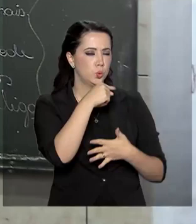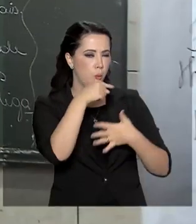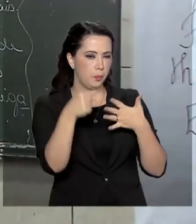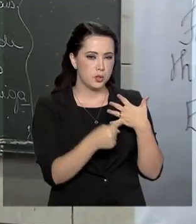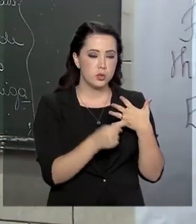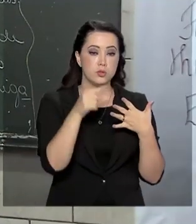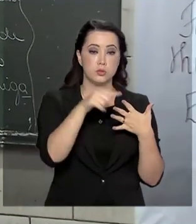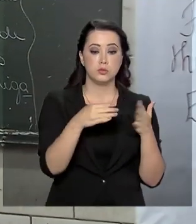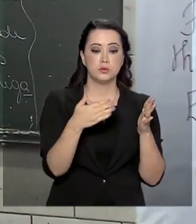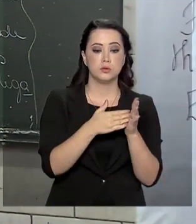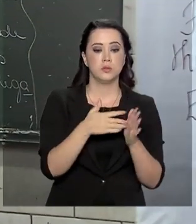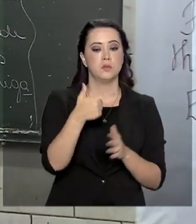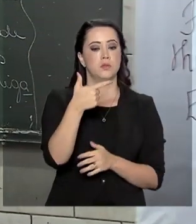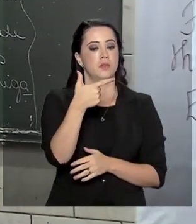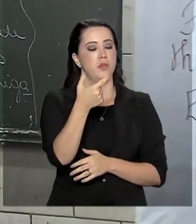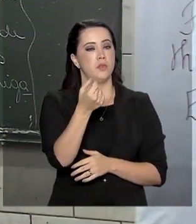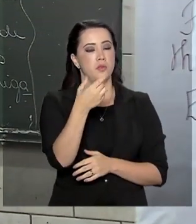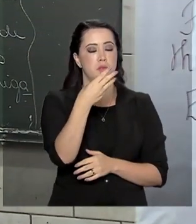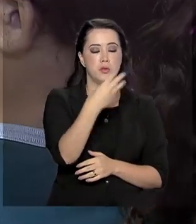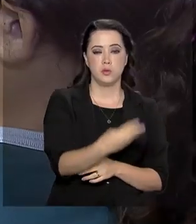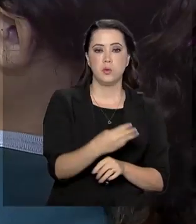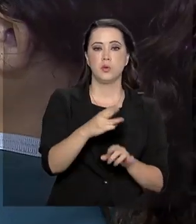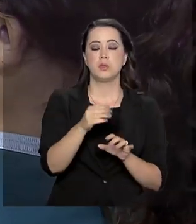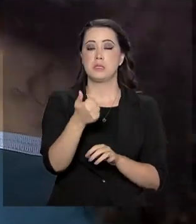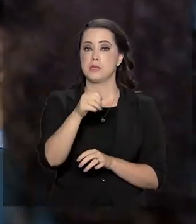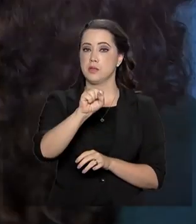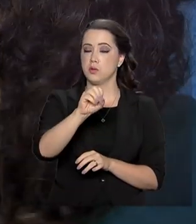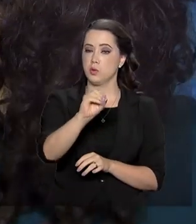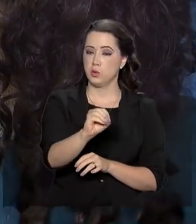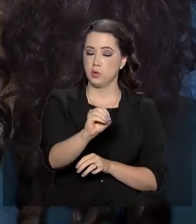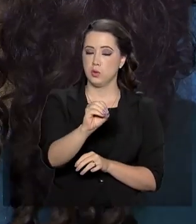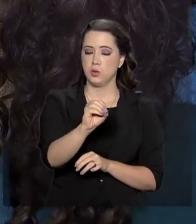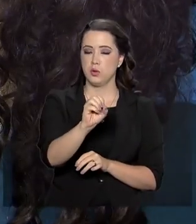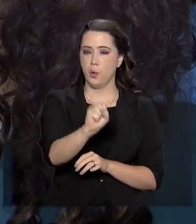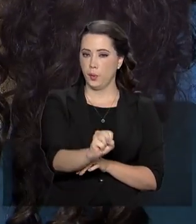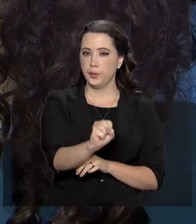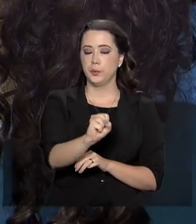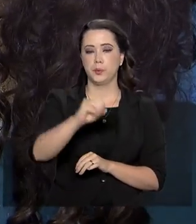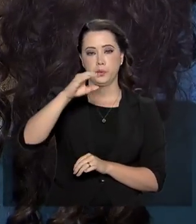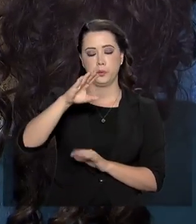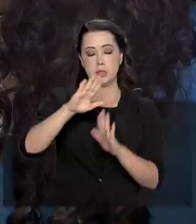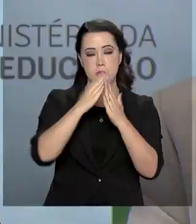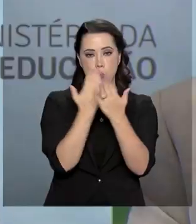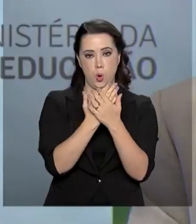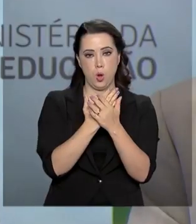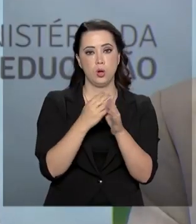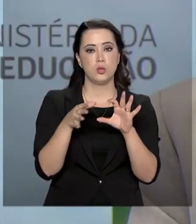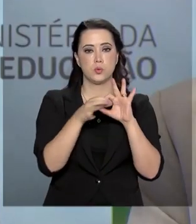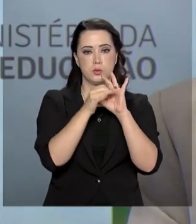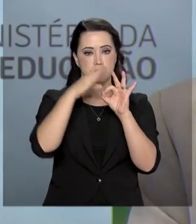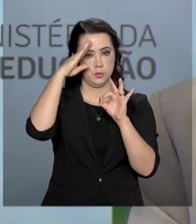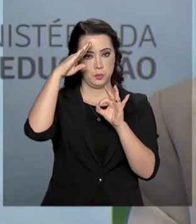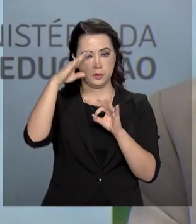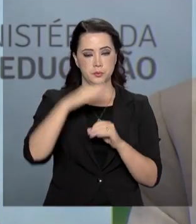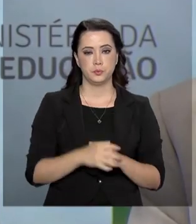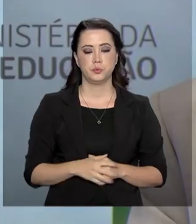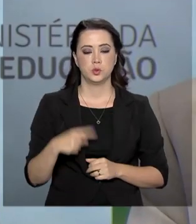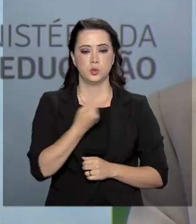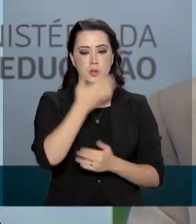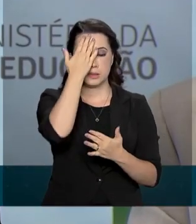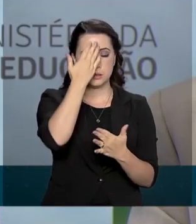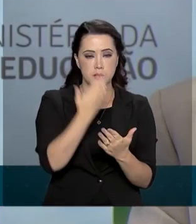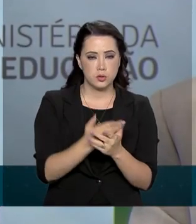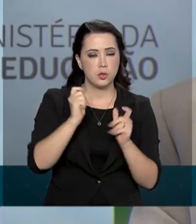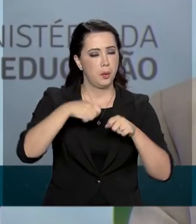108 escolas cívico-militares, atendendo cerca de 108 mil alunos. Se todos nós acreditarmos que é possível